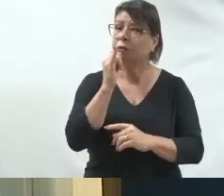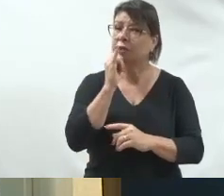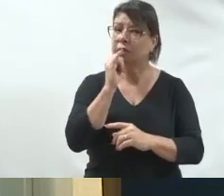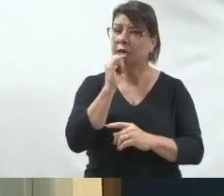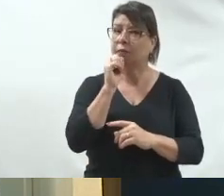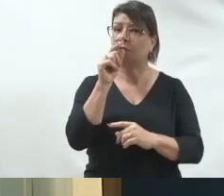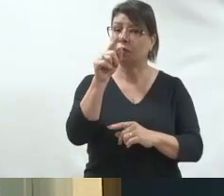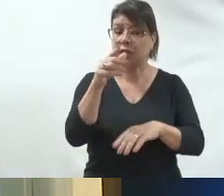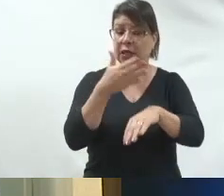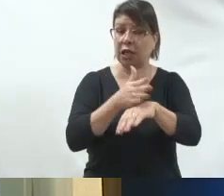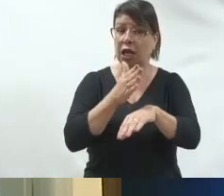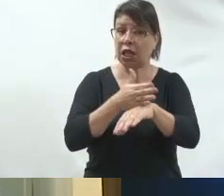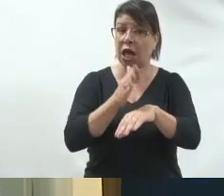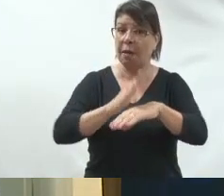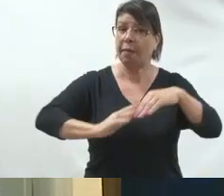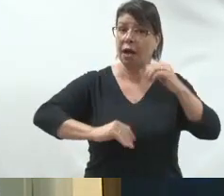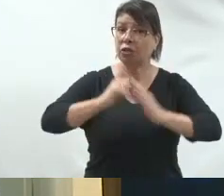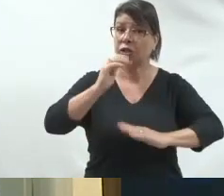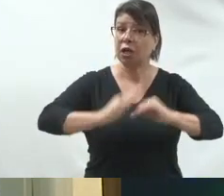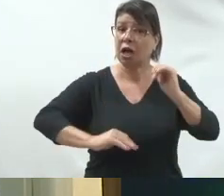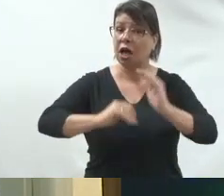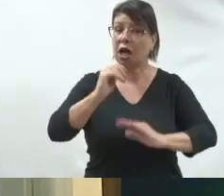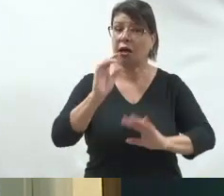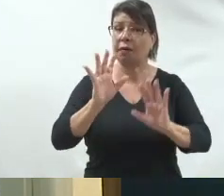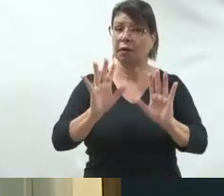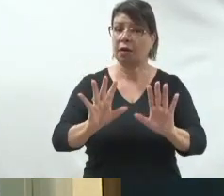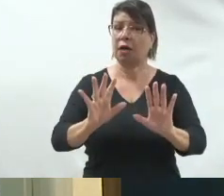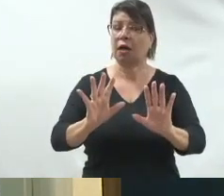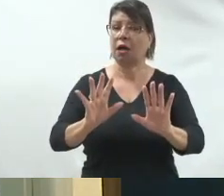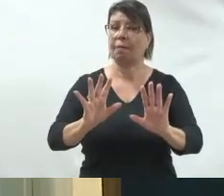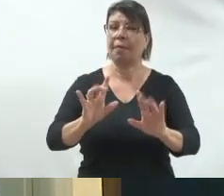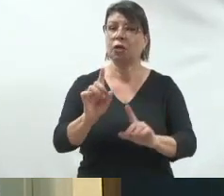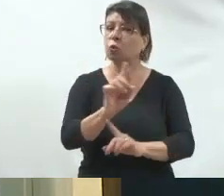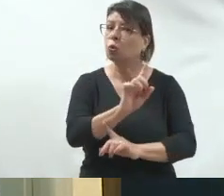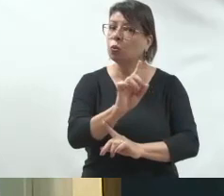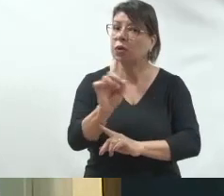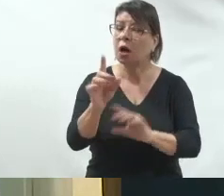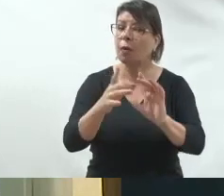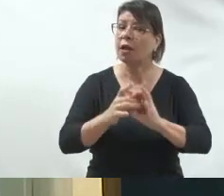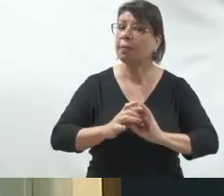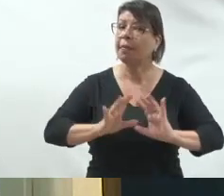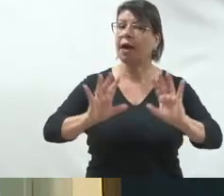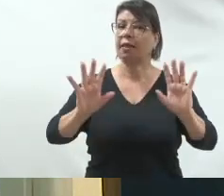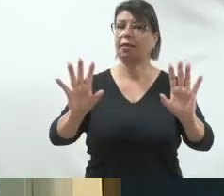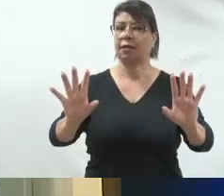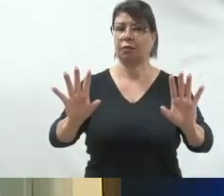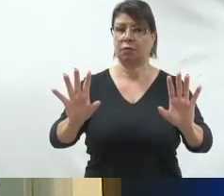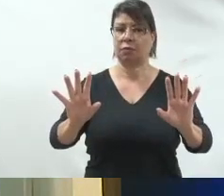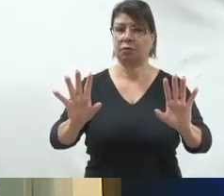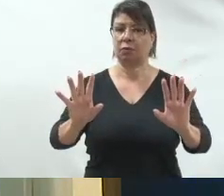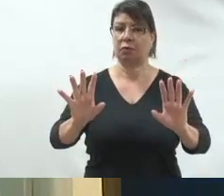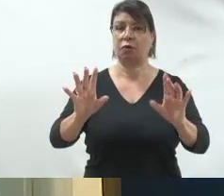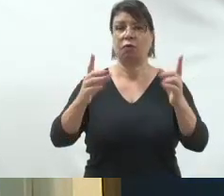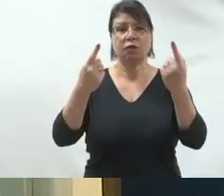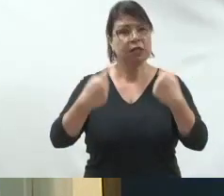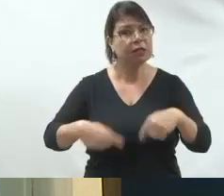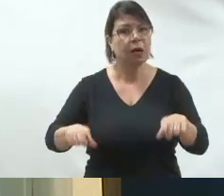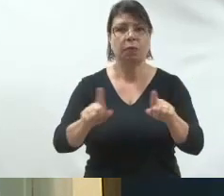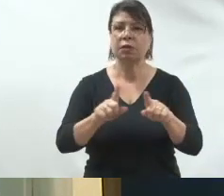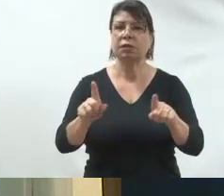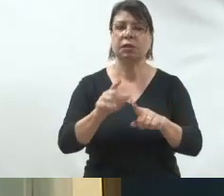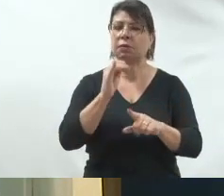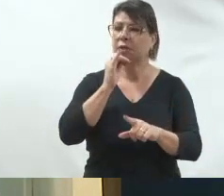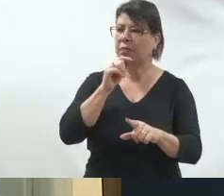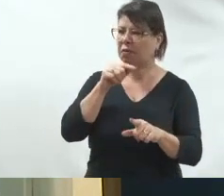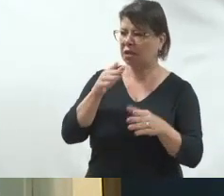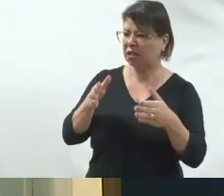praticar o não. Mas o não, ele é libertador dentro de uma campanha eleitoral. Ele vai te ensinar exatamente aquilo que você não precisa fazer. Porque, às você fica